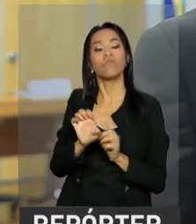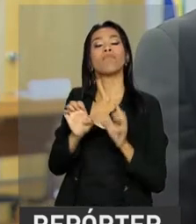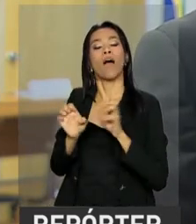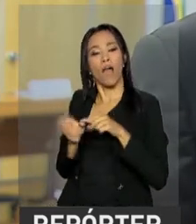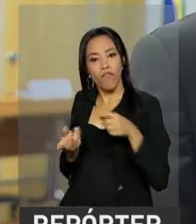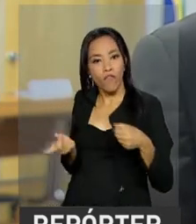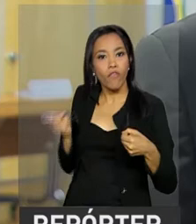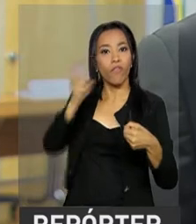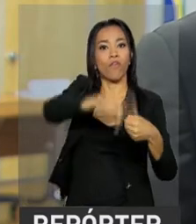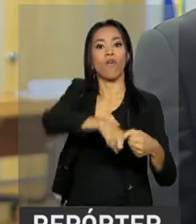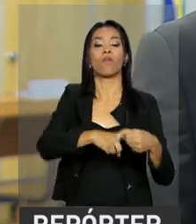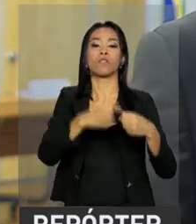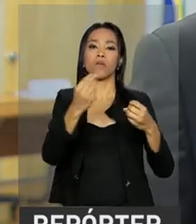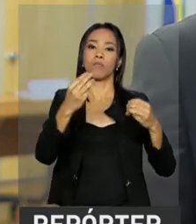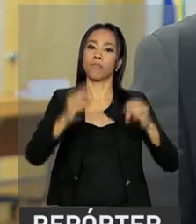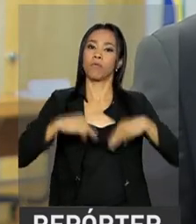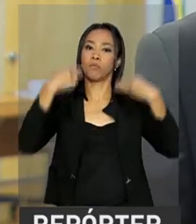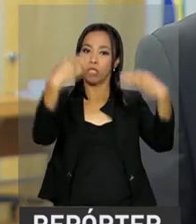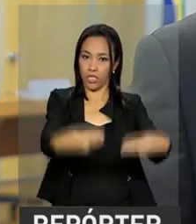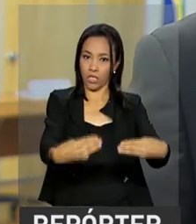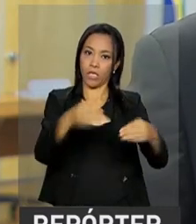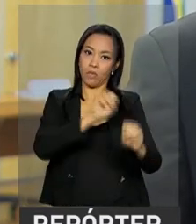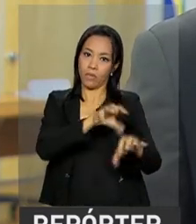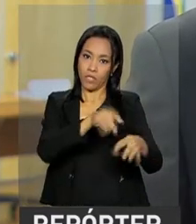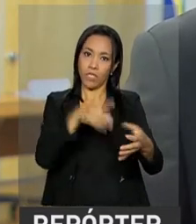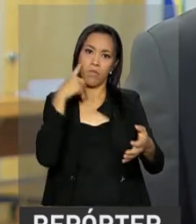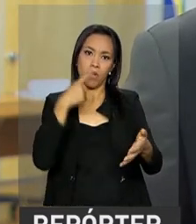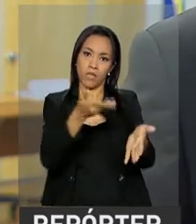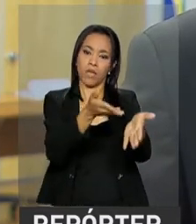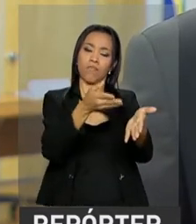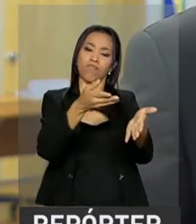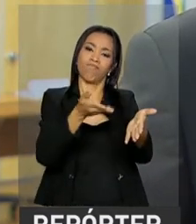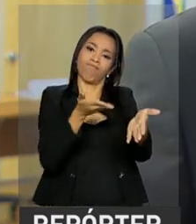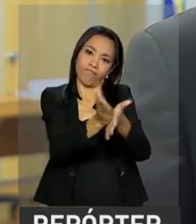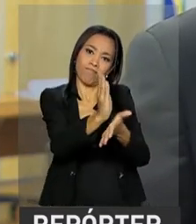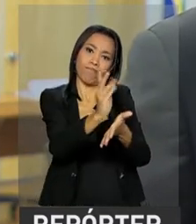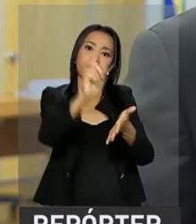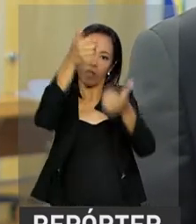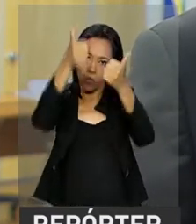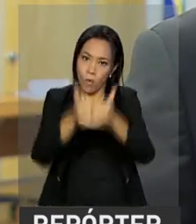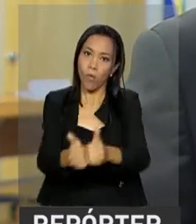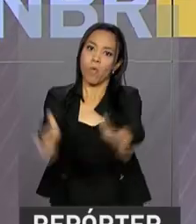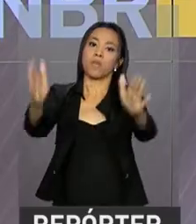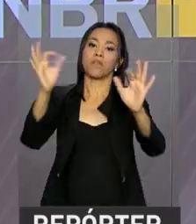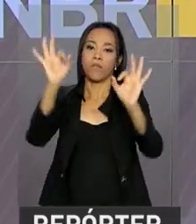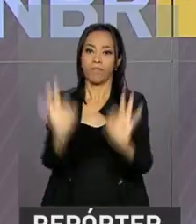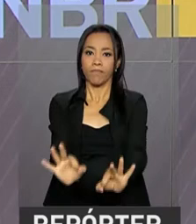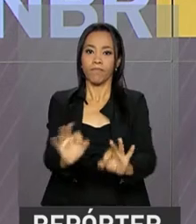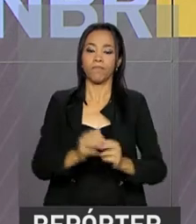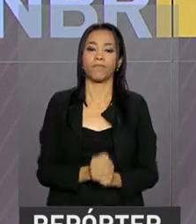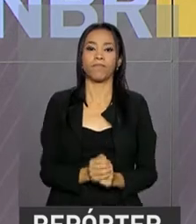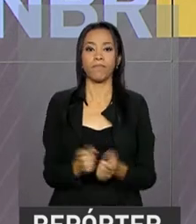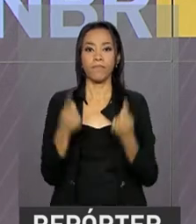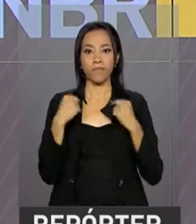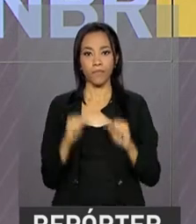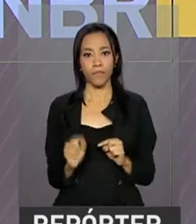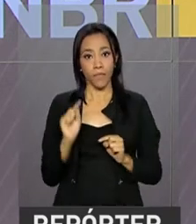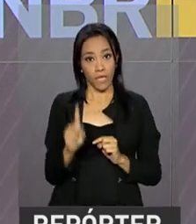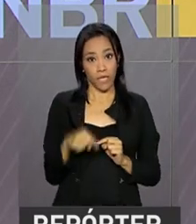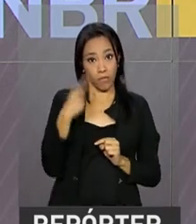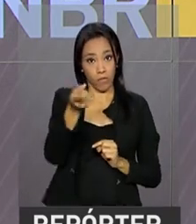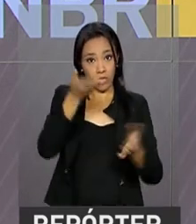ao Ministério da Educação para ser homologada e assim entrar em vigor. Após a